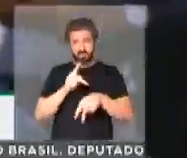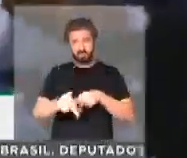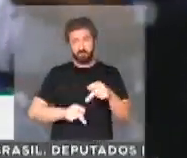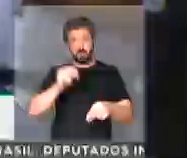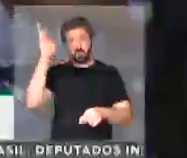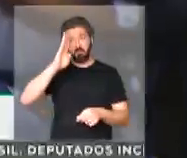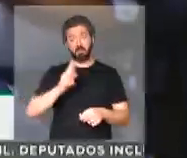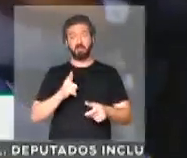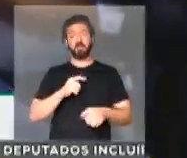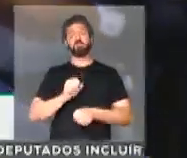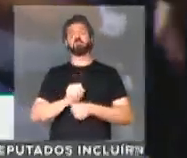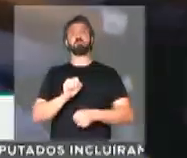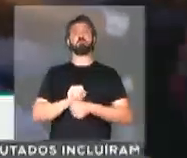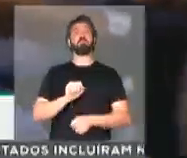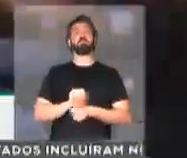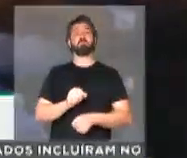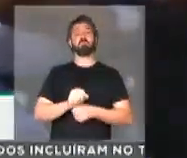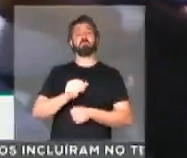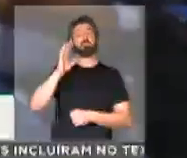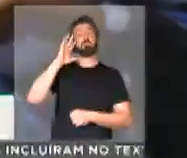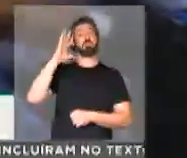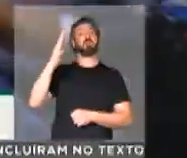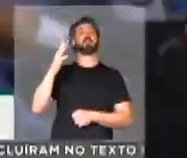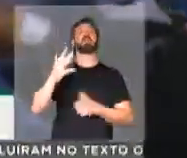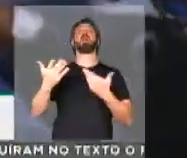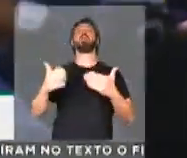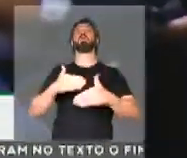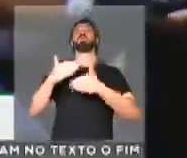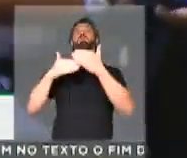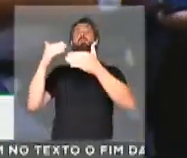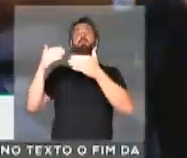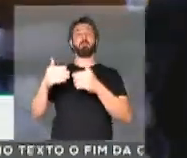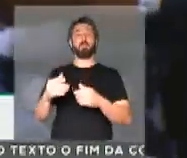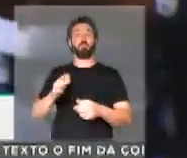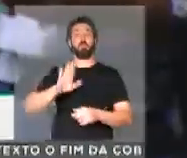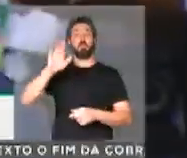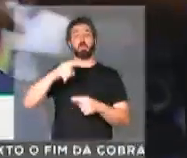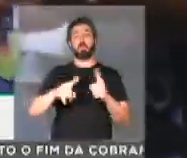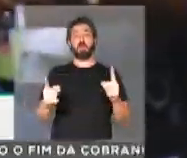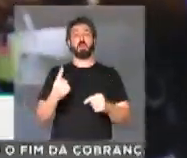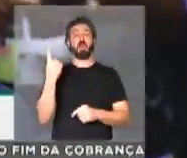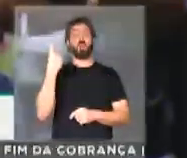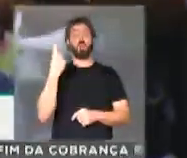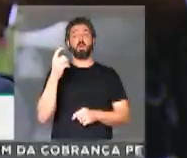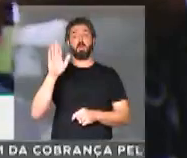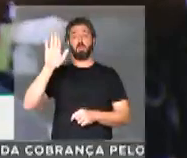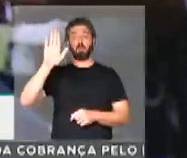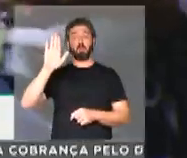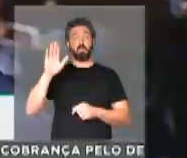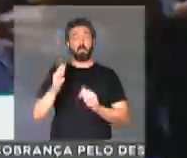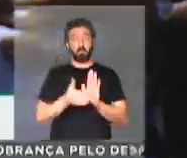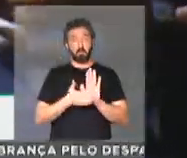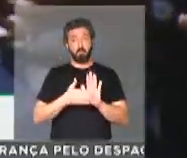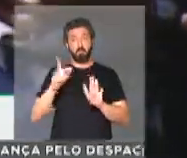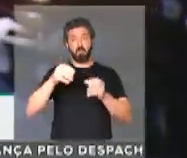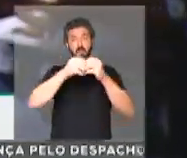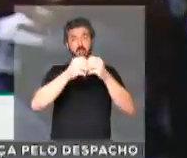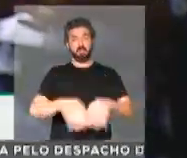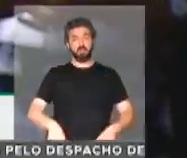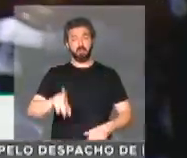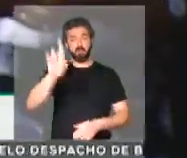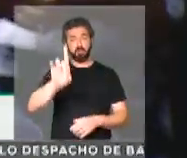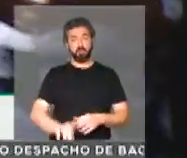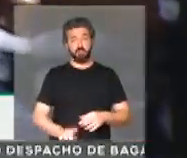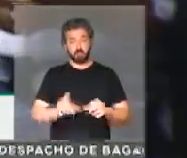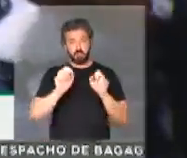está a esperar pelo crescimento prometido, quando a única proposta para o dito desenvolvimento é destruir